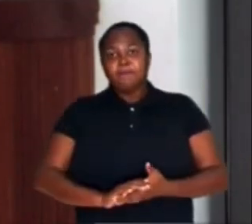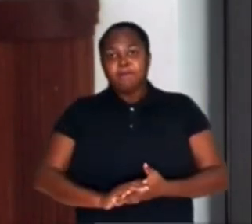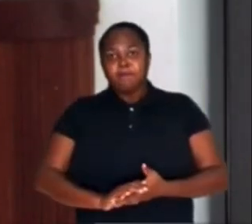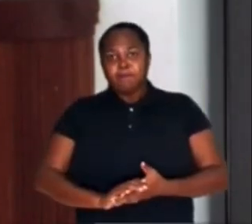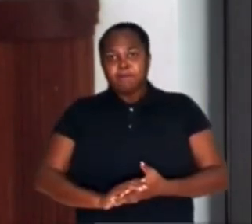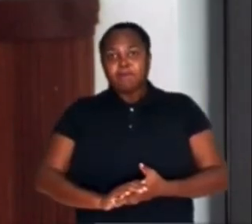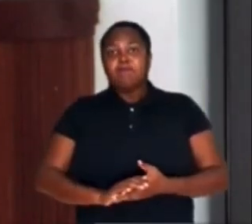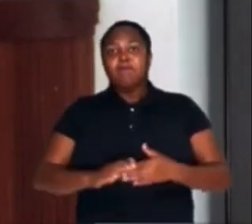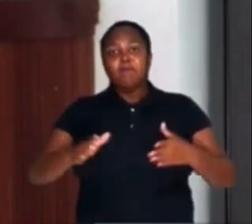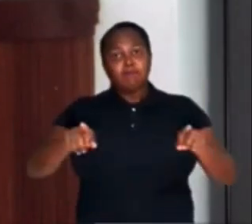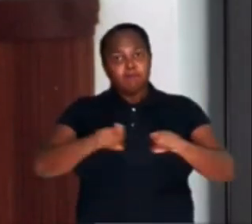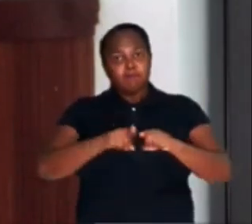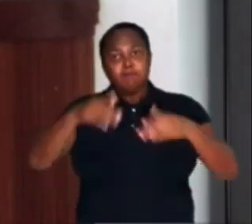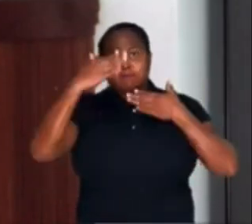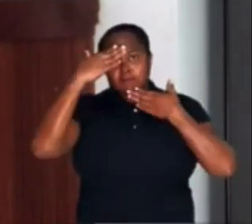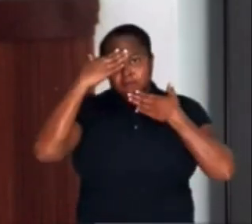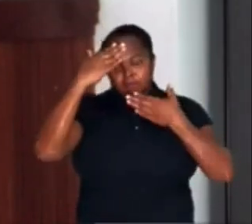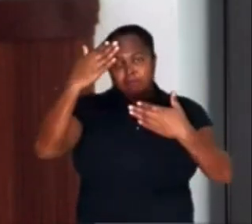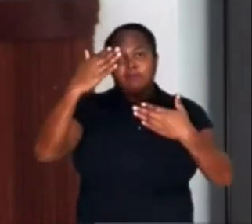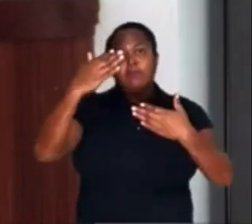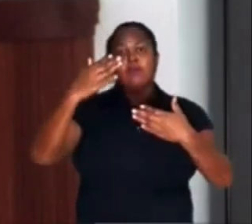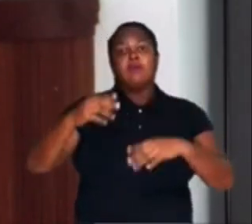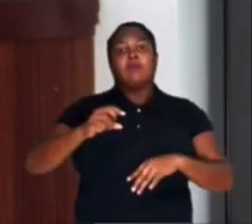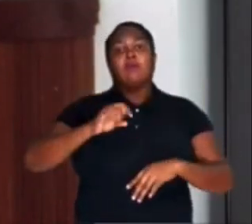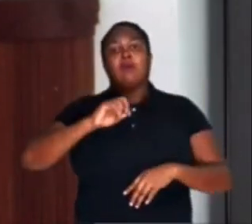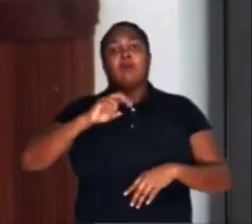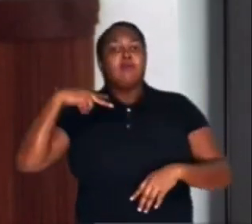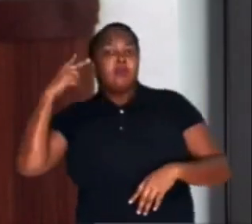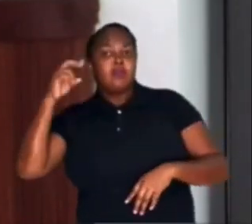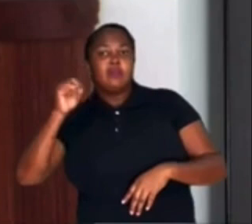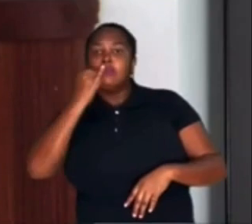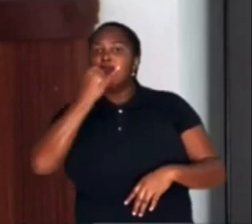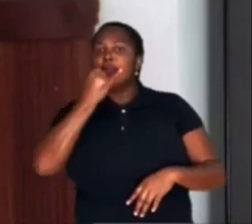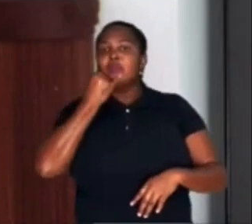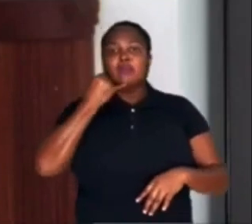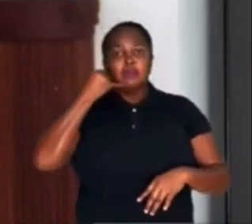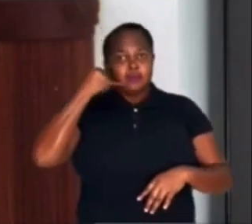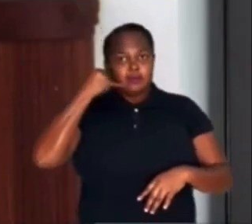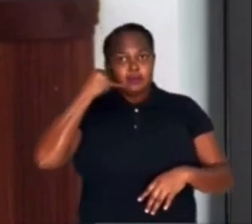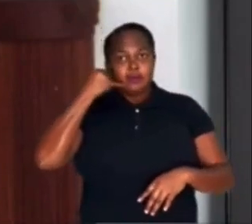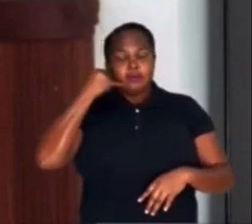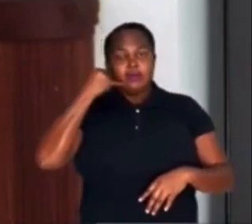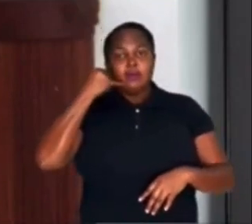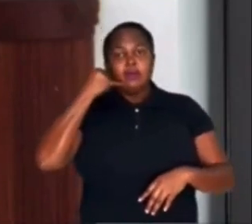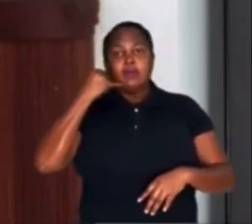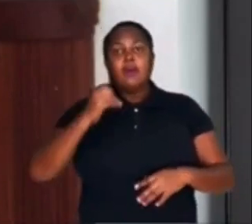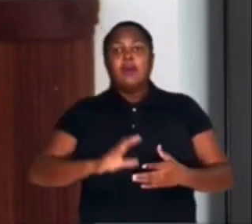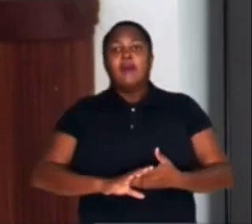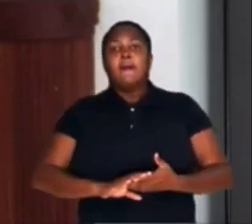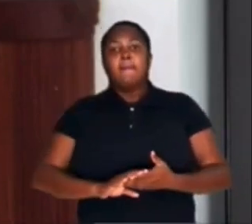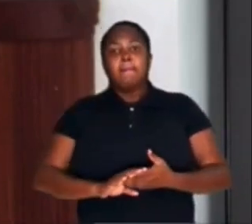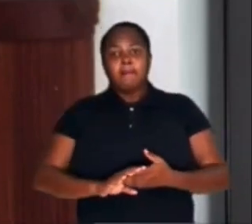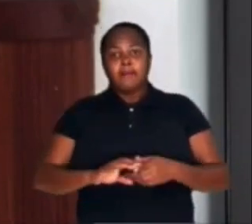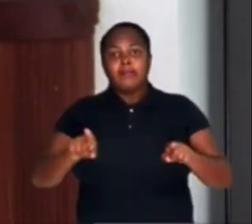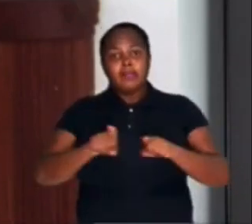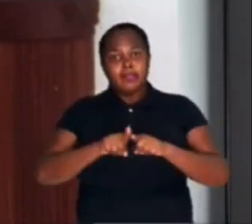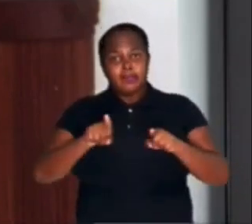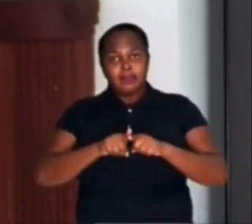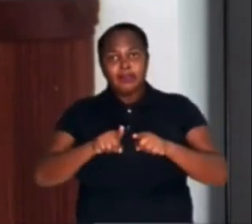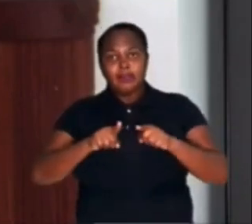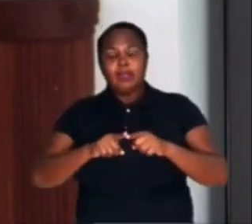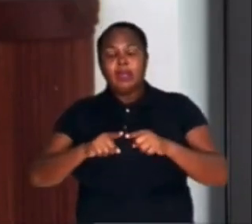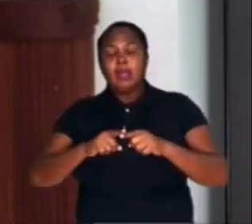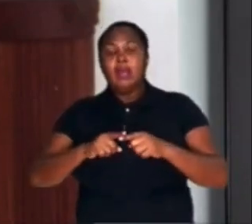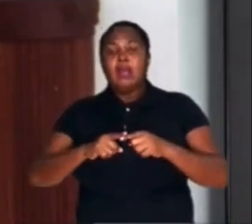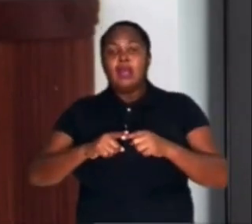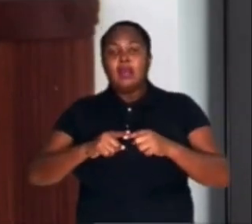Agradeço ao vereador Jebson Moraes, que não está presente hoje, por ter subscrito o projeto como presidente